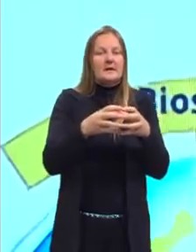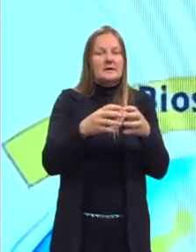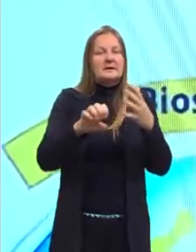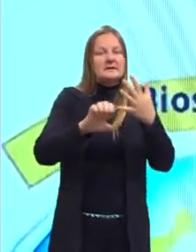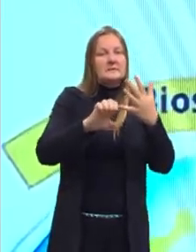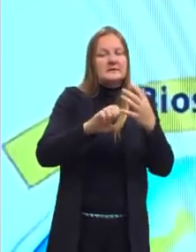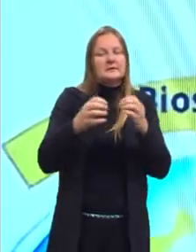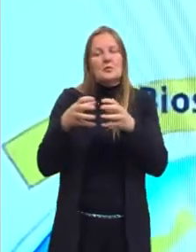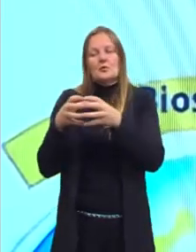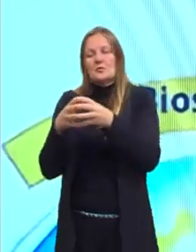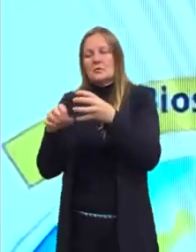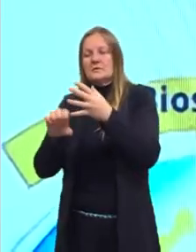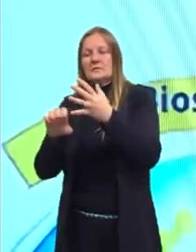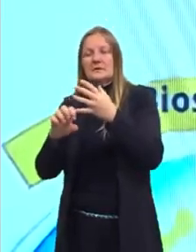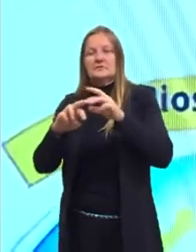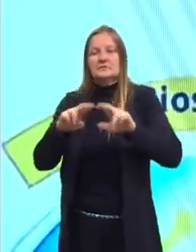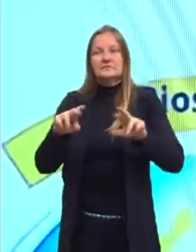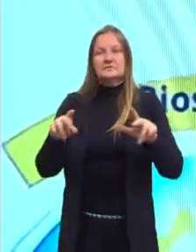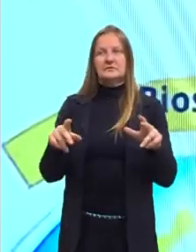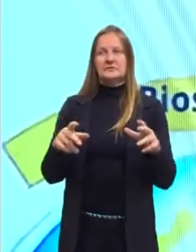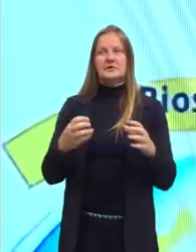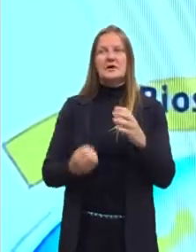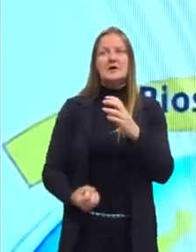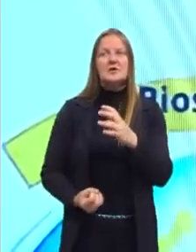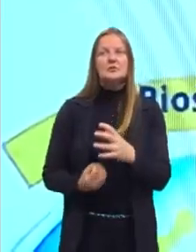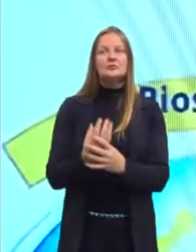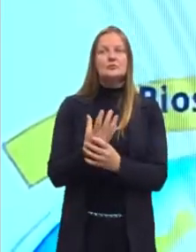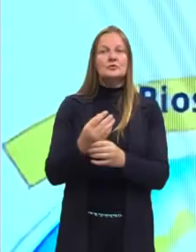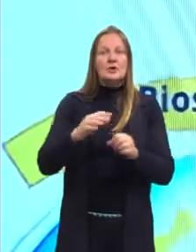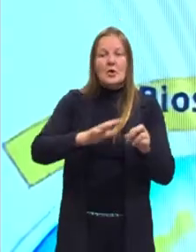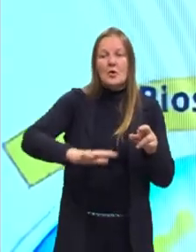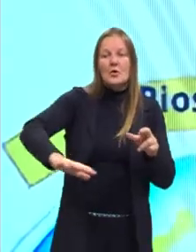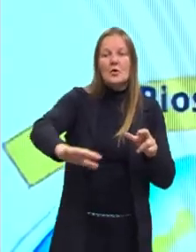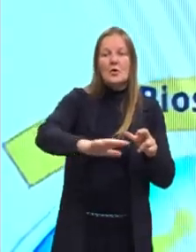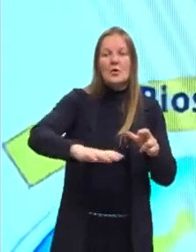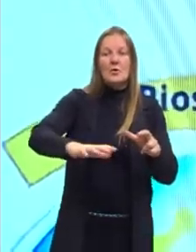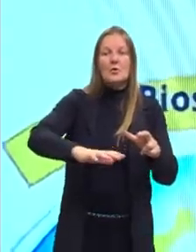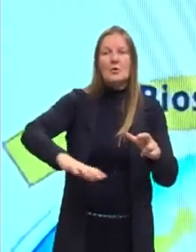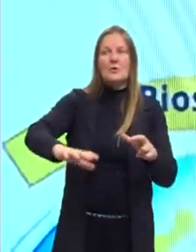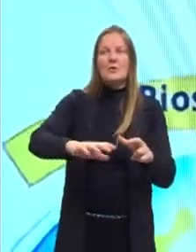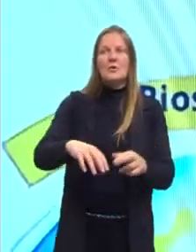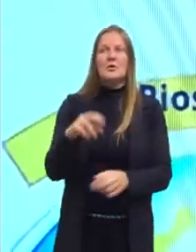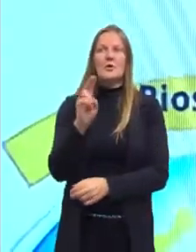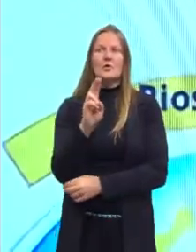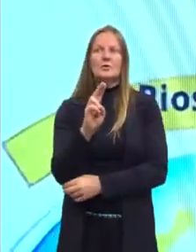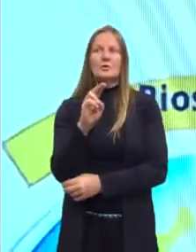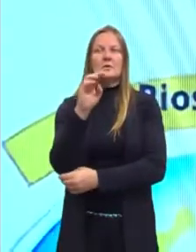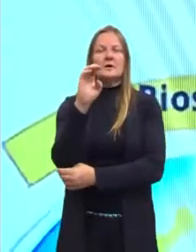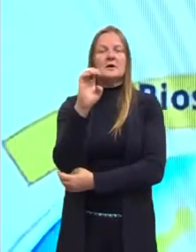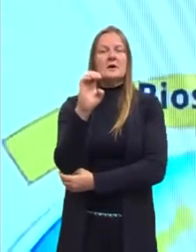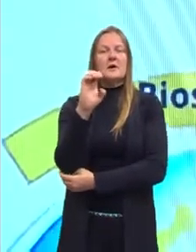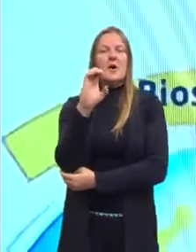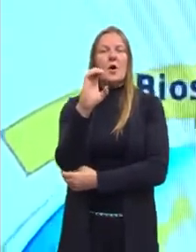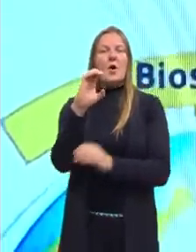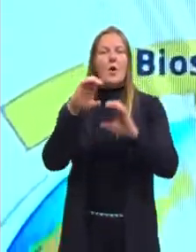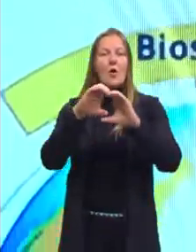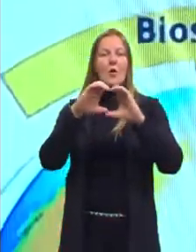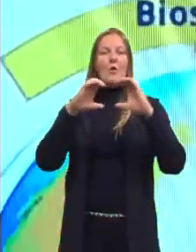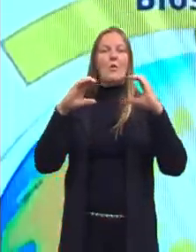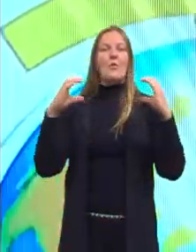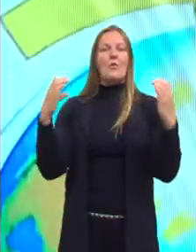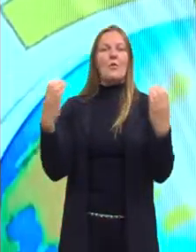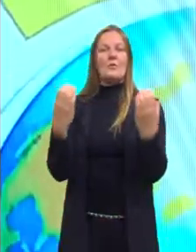espécie, mais outra população de outra espécie. Em um ambiente, vai formar, então, uma comunidade.